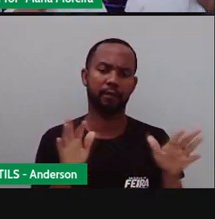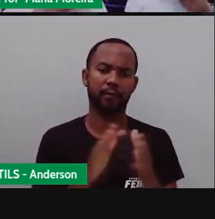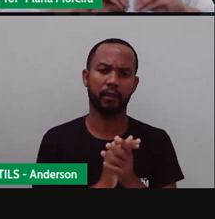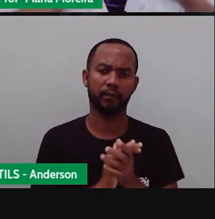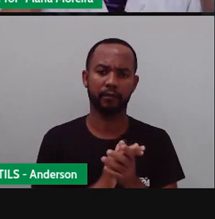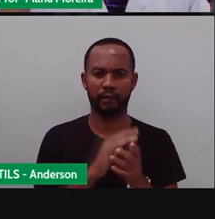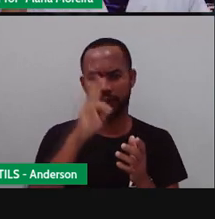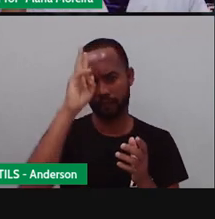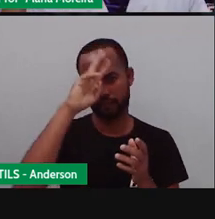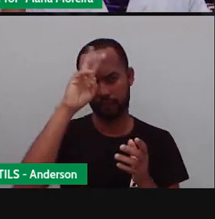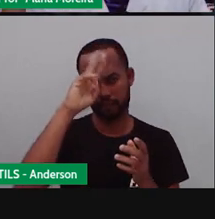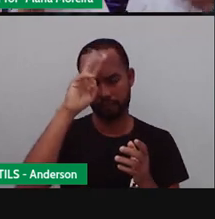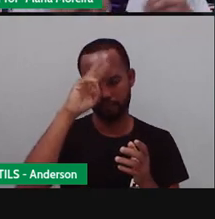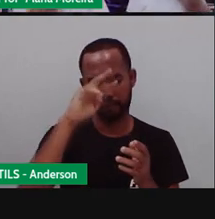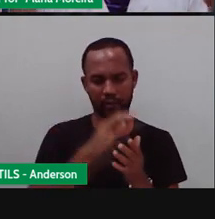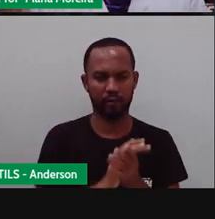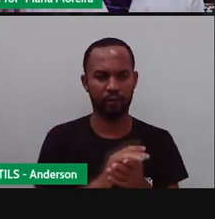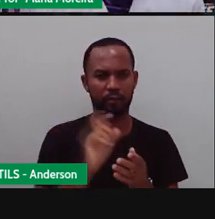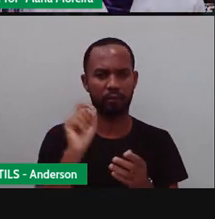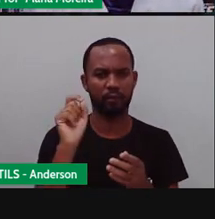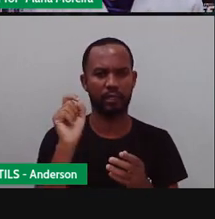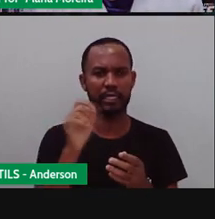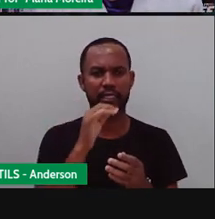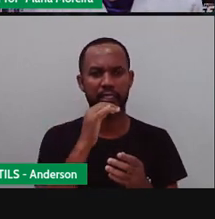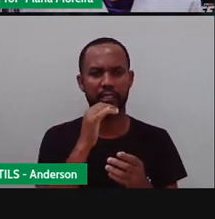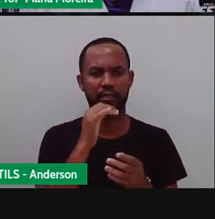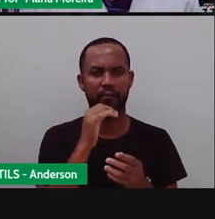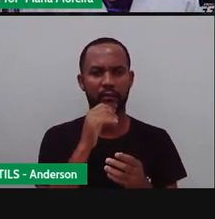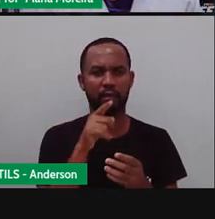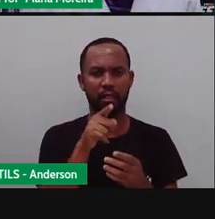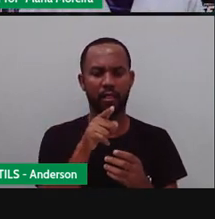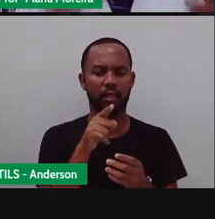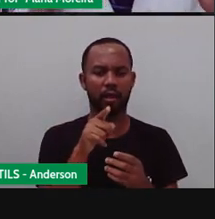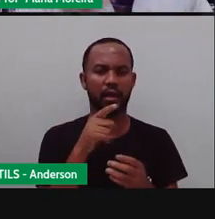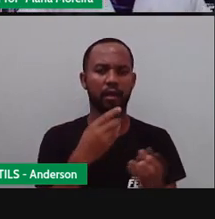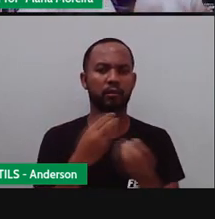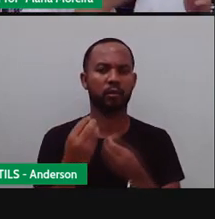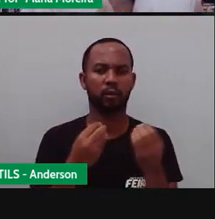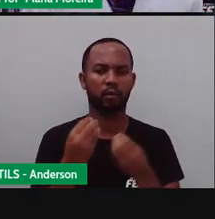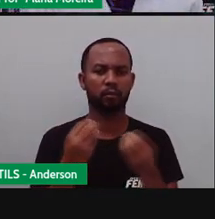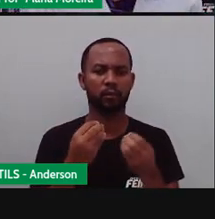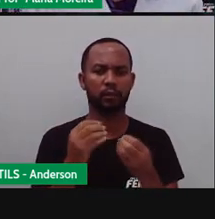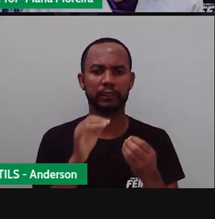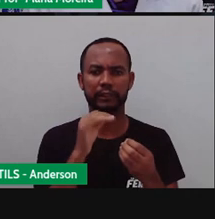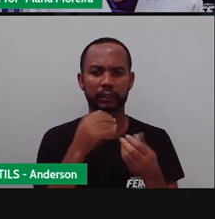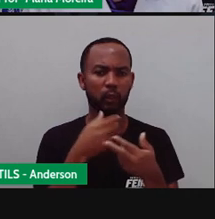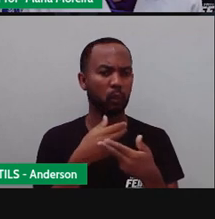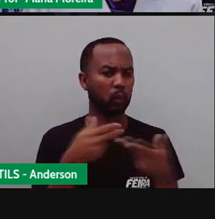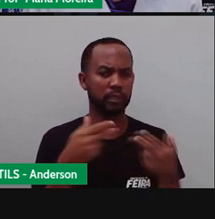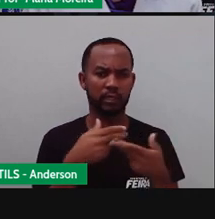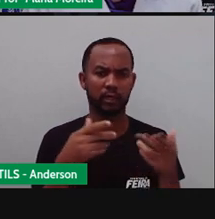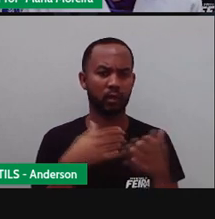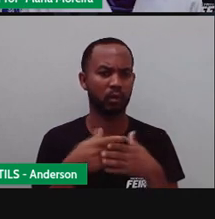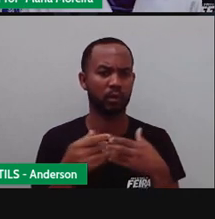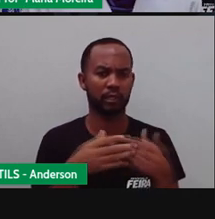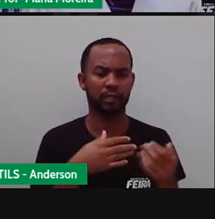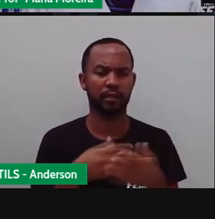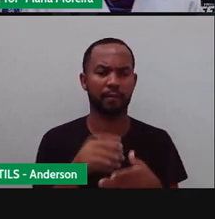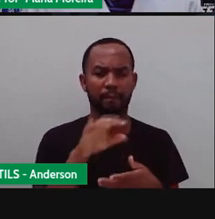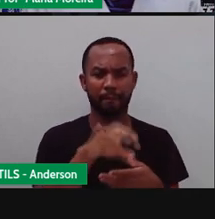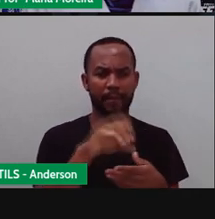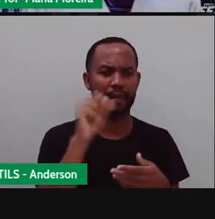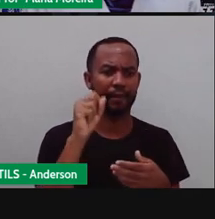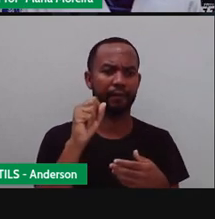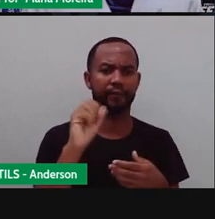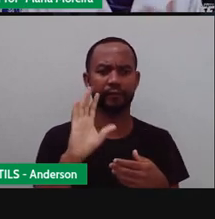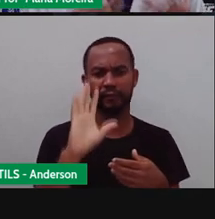exemplificou a questão da cadeia alimentar? Pois é. E aí você tira alguma coisa dessa cadeia alimentar, o que que